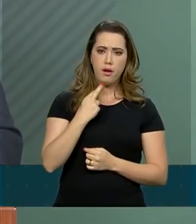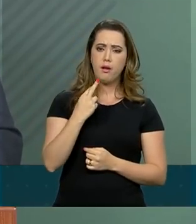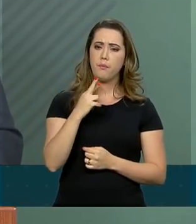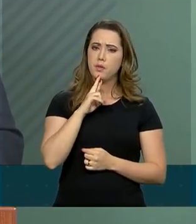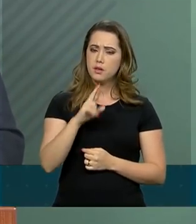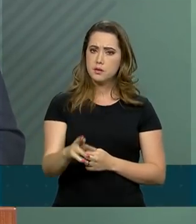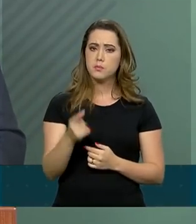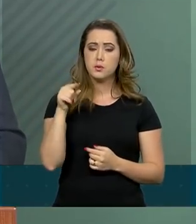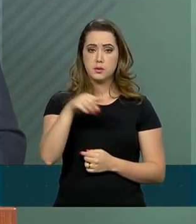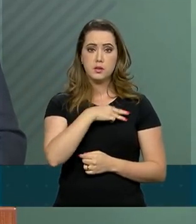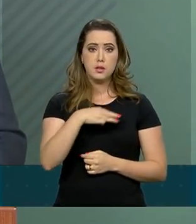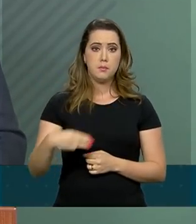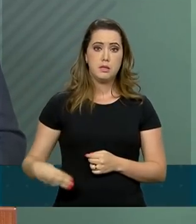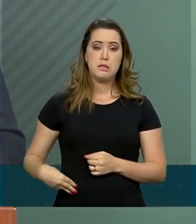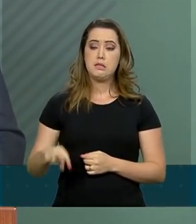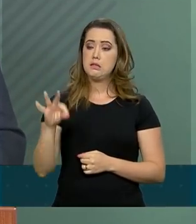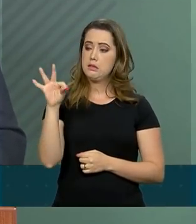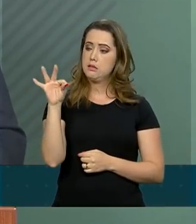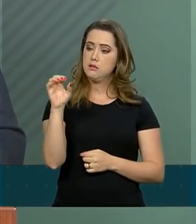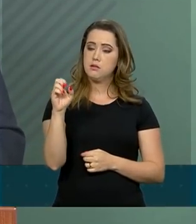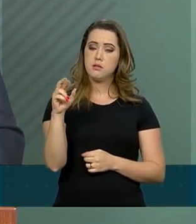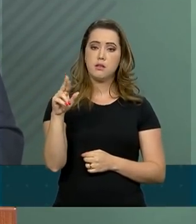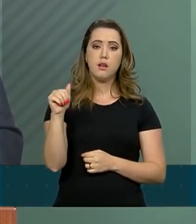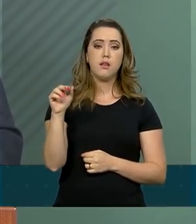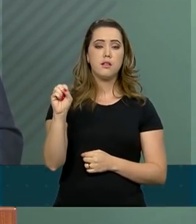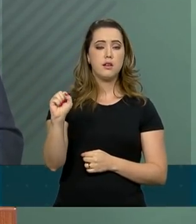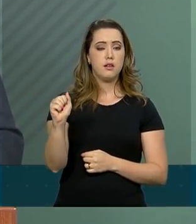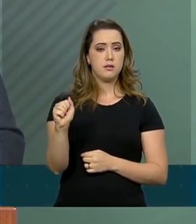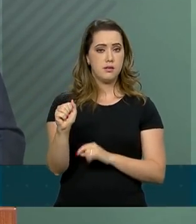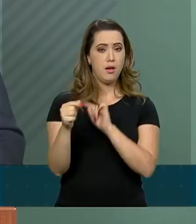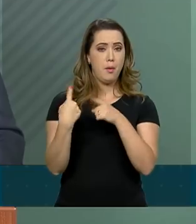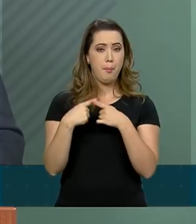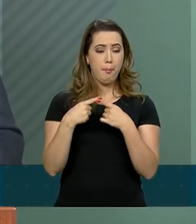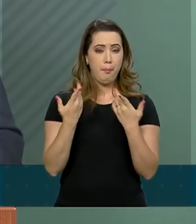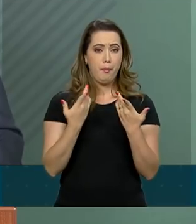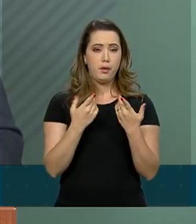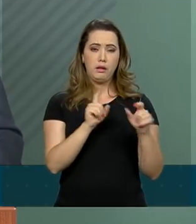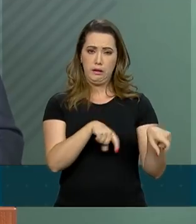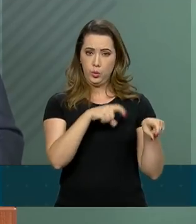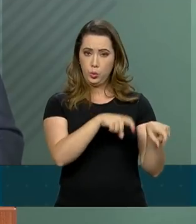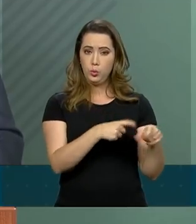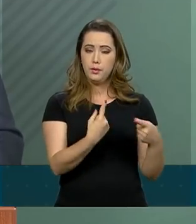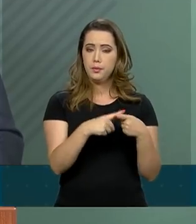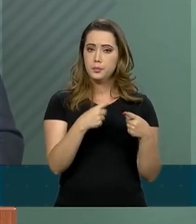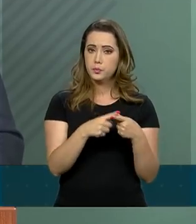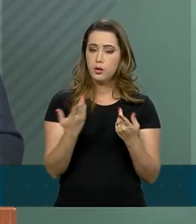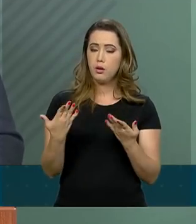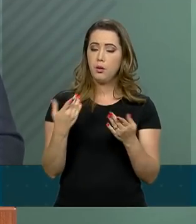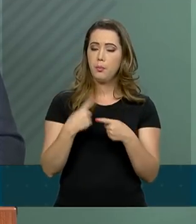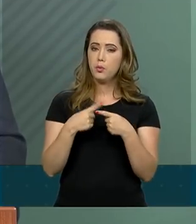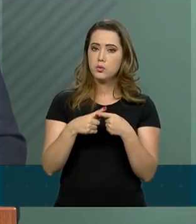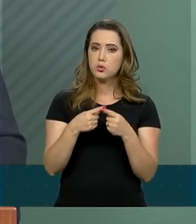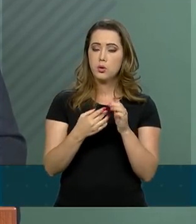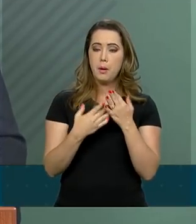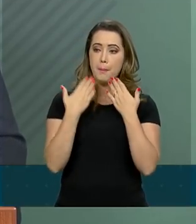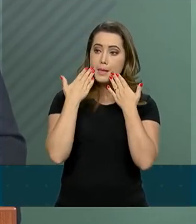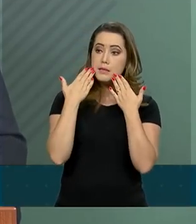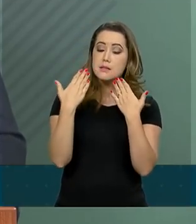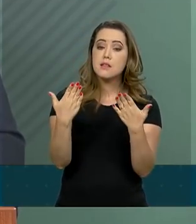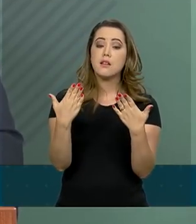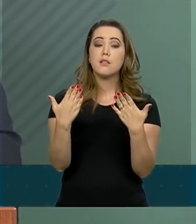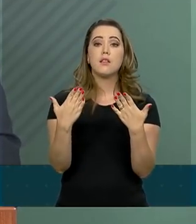Cristina, em função da oportunidade de apresentação das potencialidades